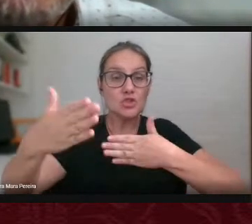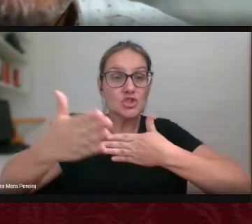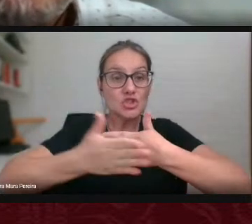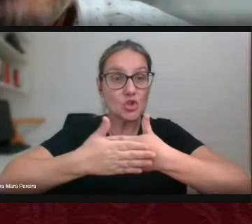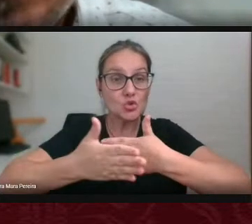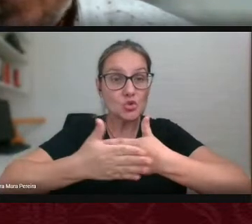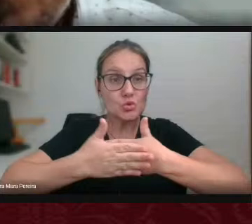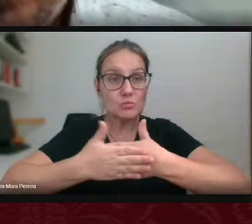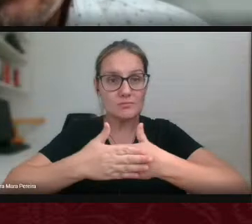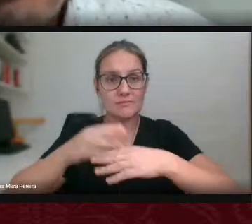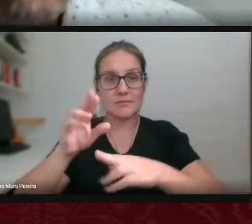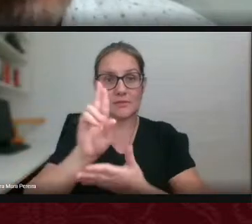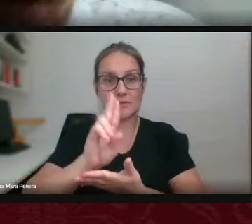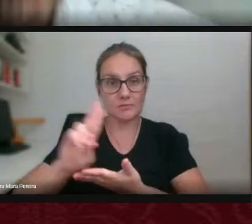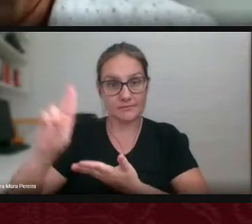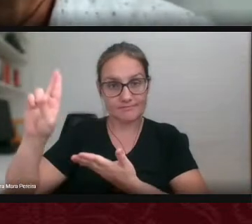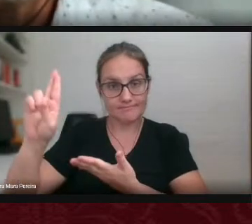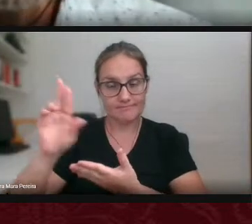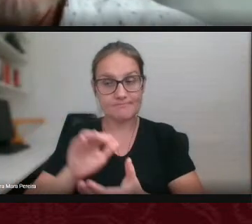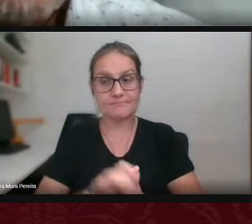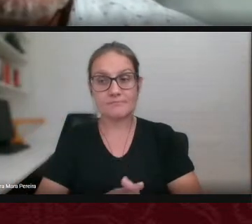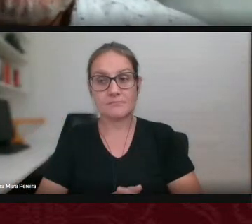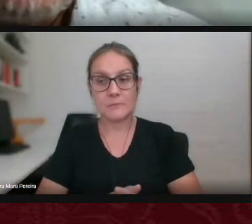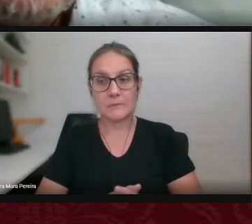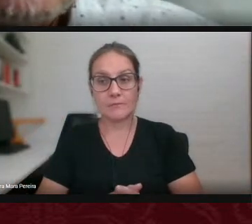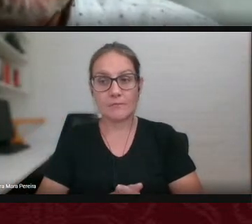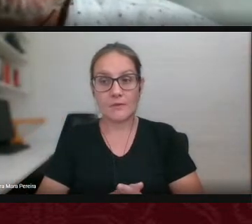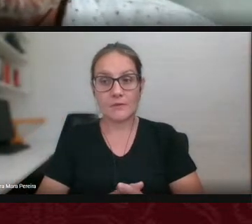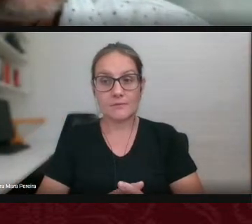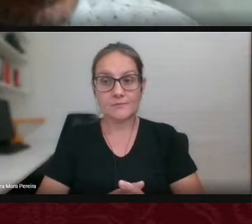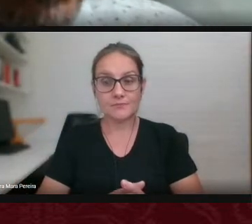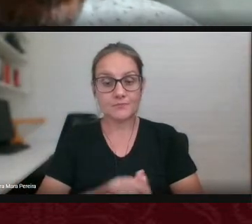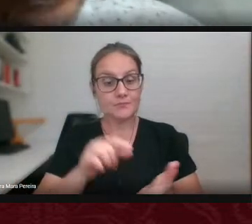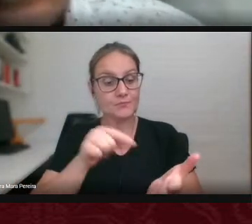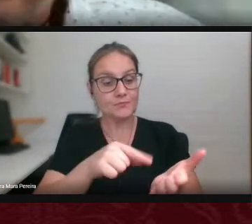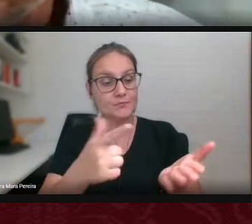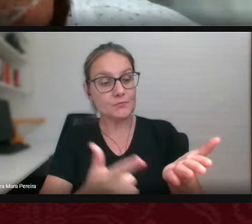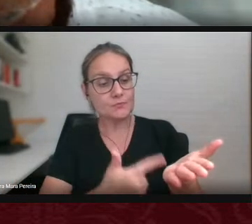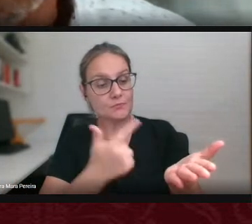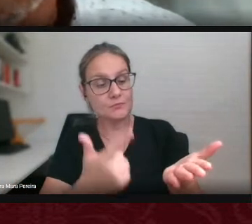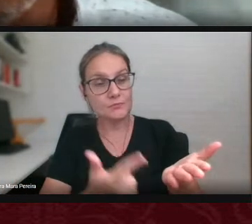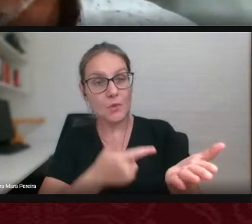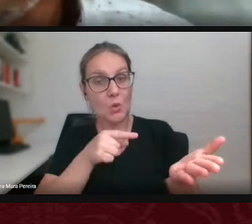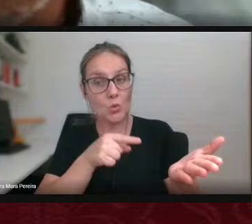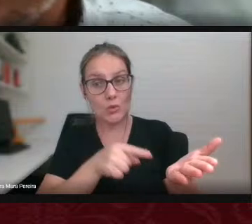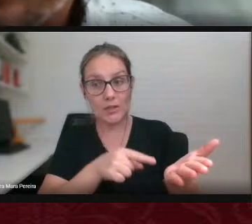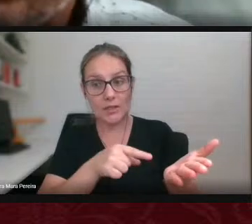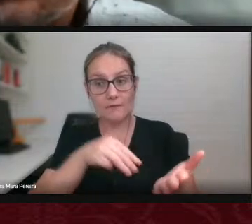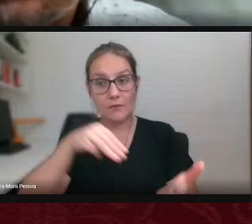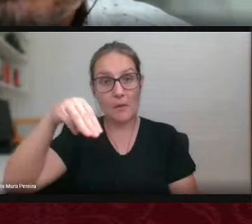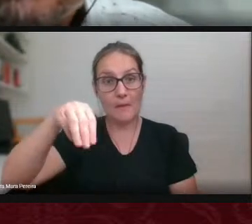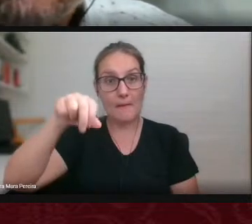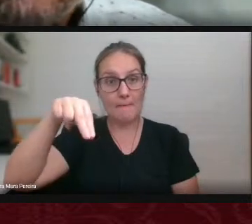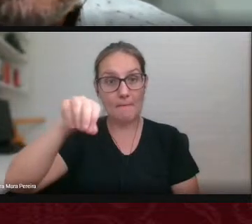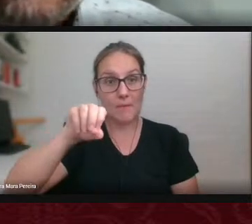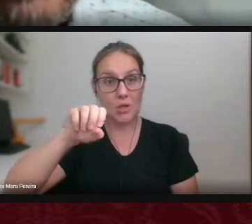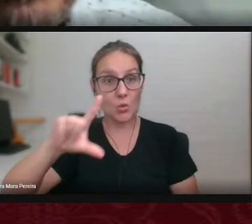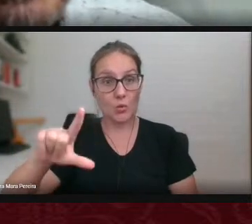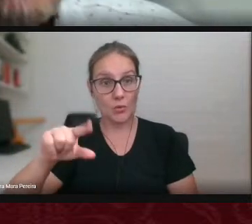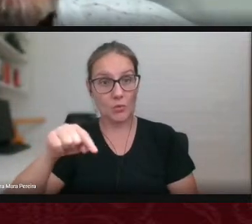universidade bom eu acho que o livro o livro Manuel de Barros